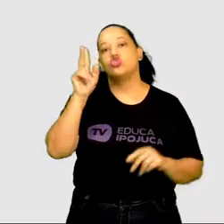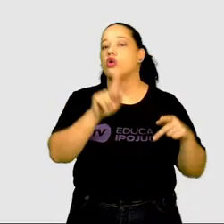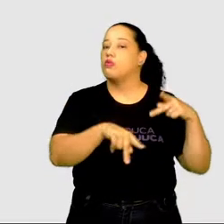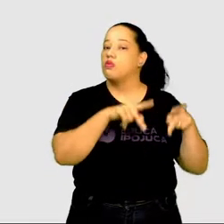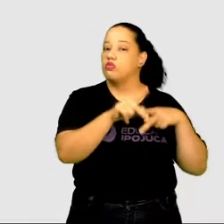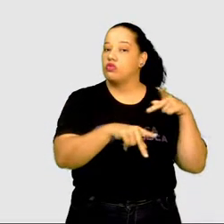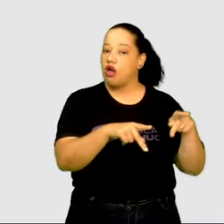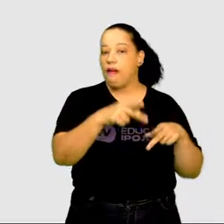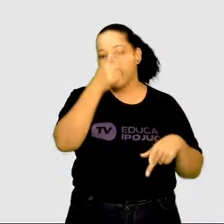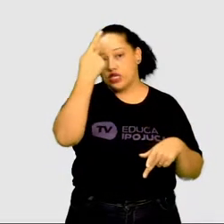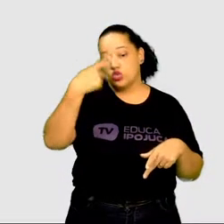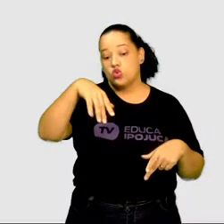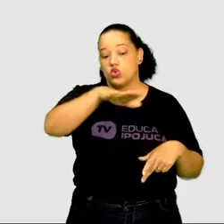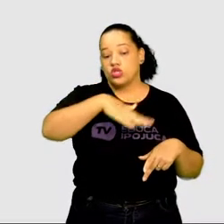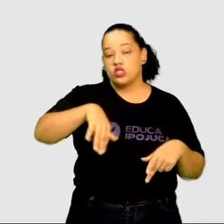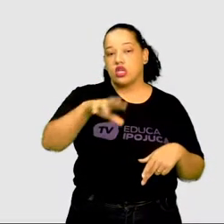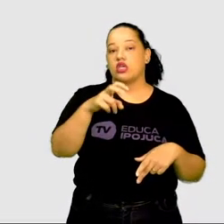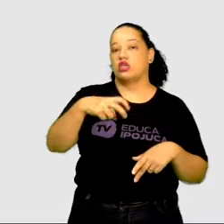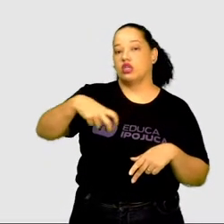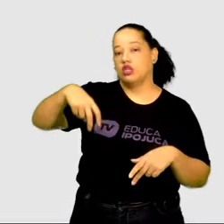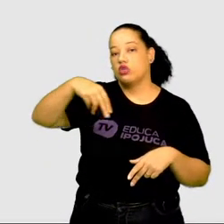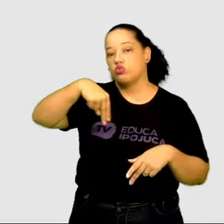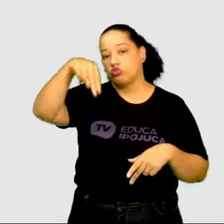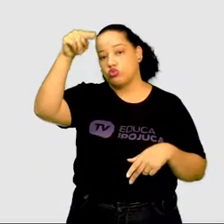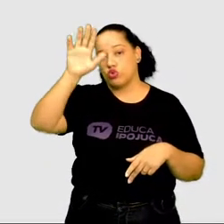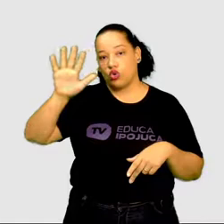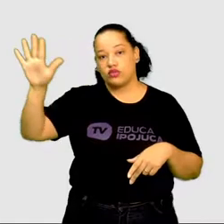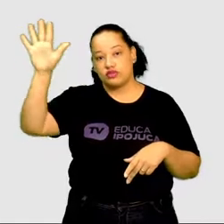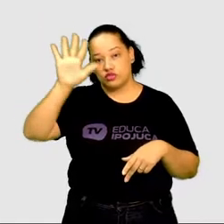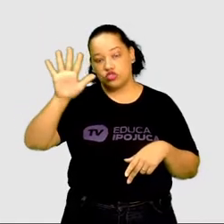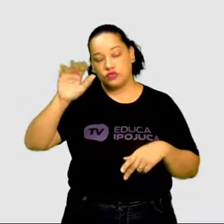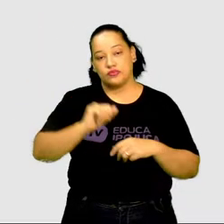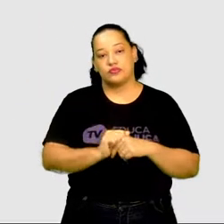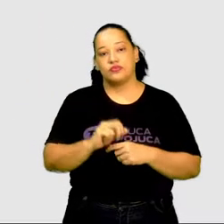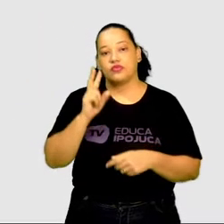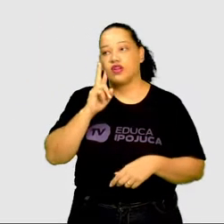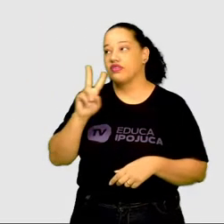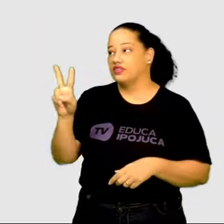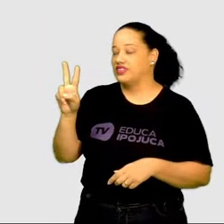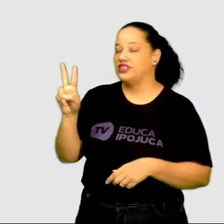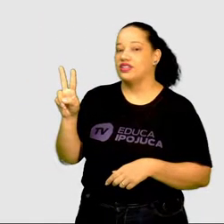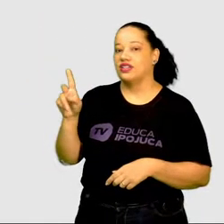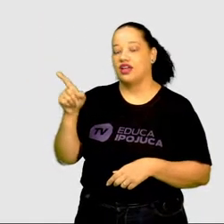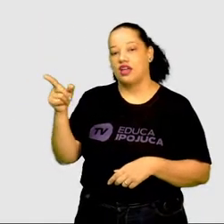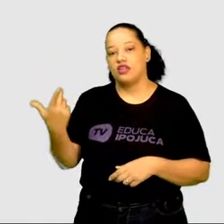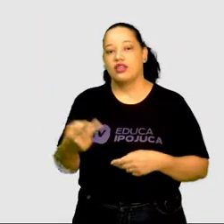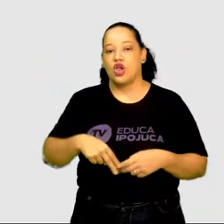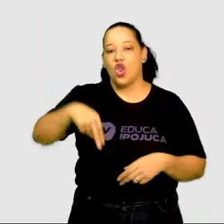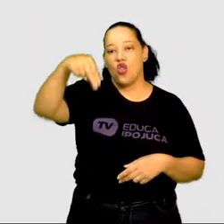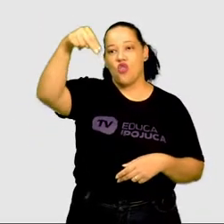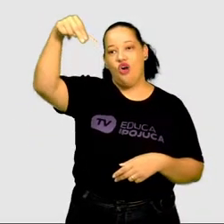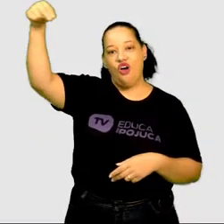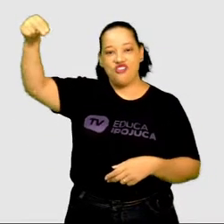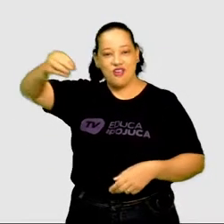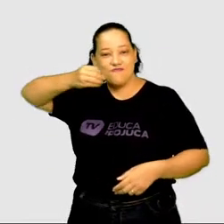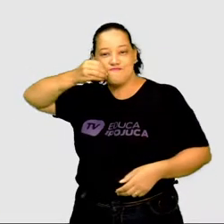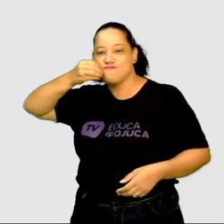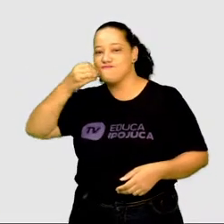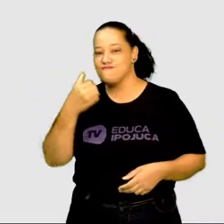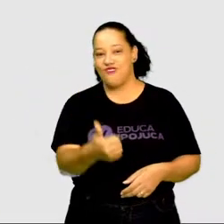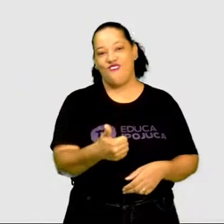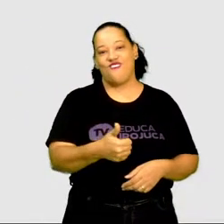nordestino. Portanto, a nossa ilustração aqui, ó, Nordeste, é a molesta de Ban.